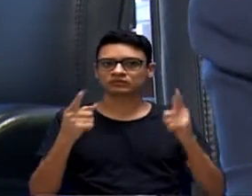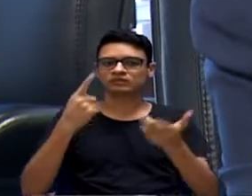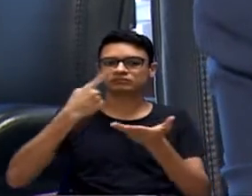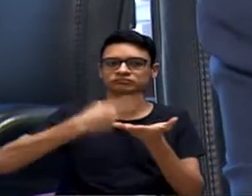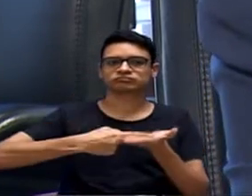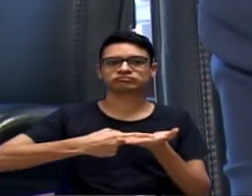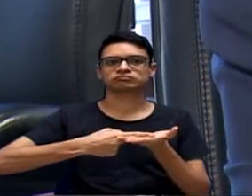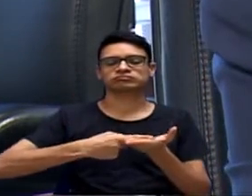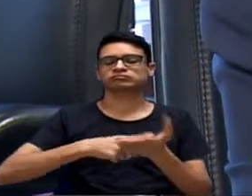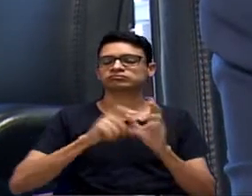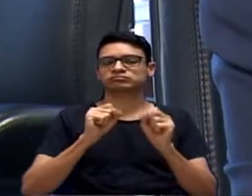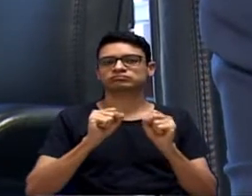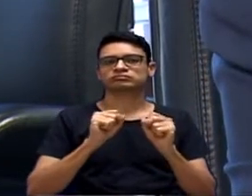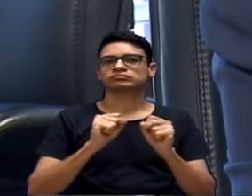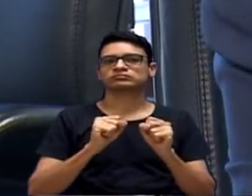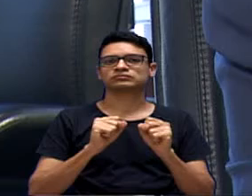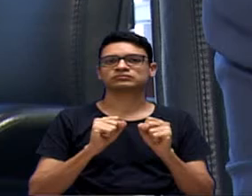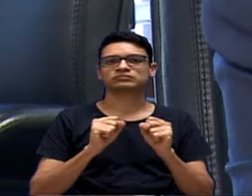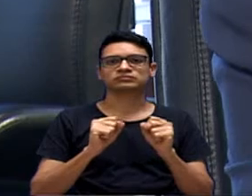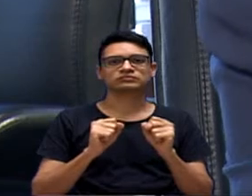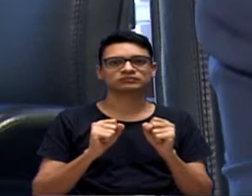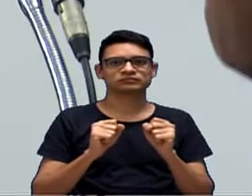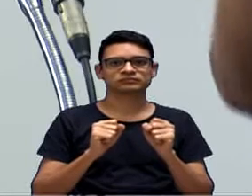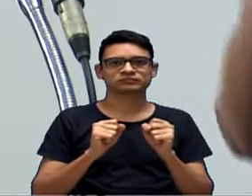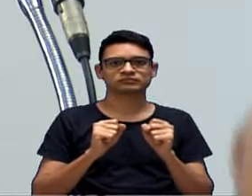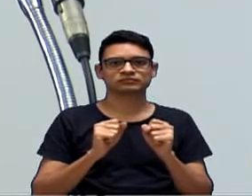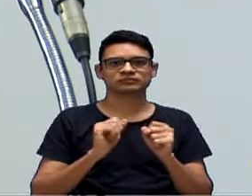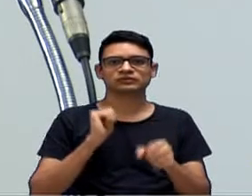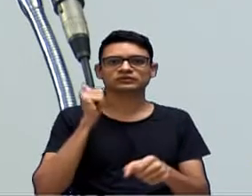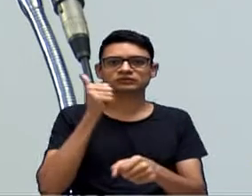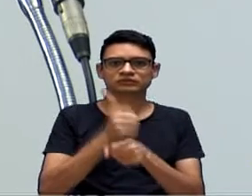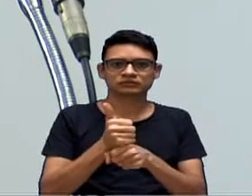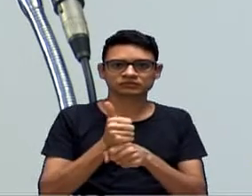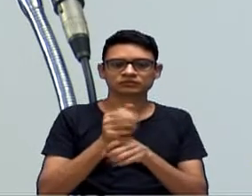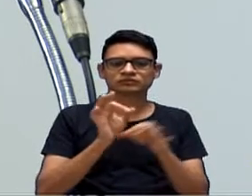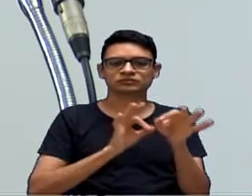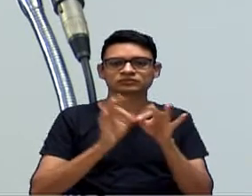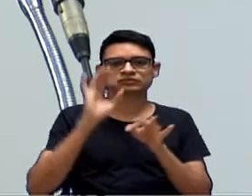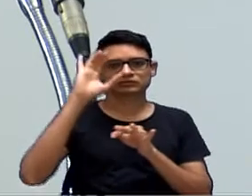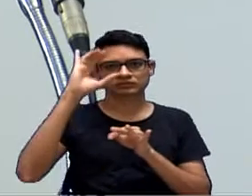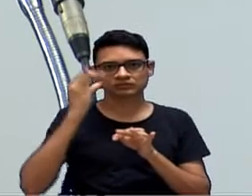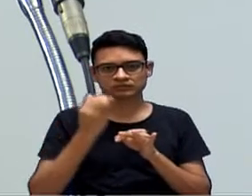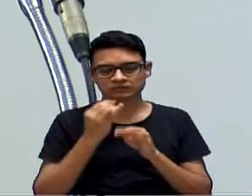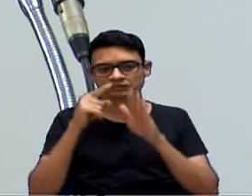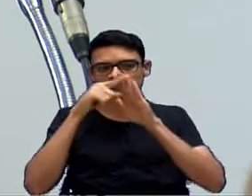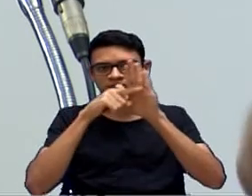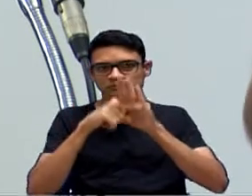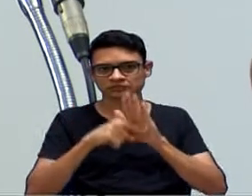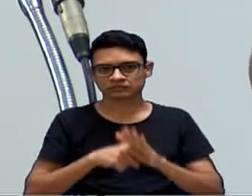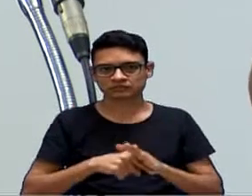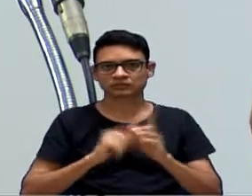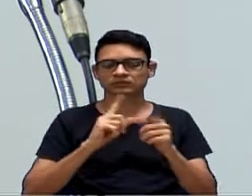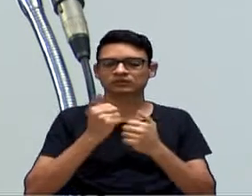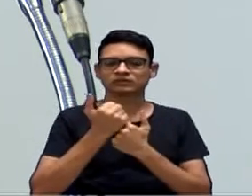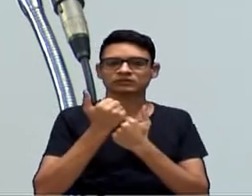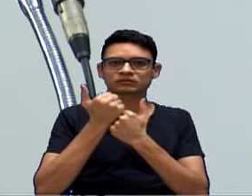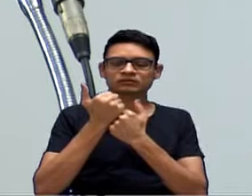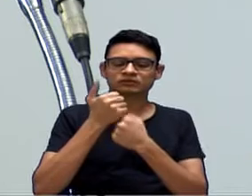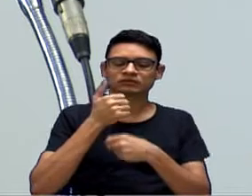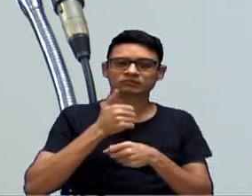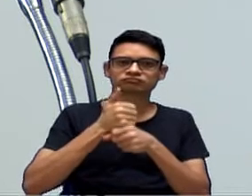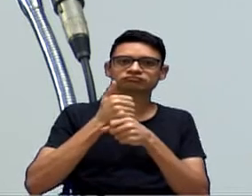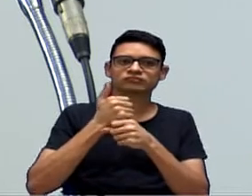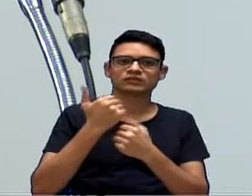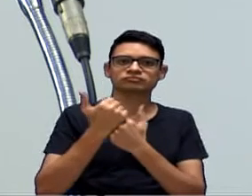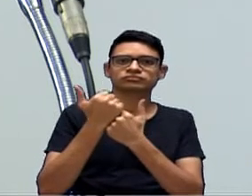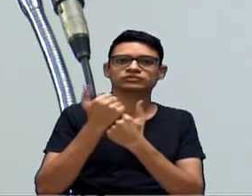E não somente o... Junto com o substitutivo da Iara, vamos analisar tudo e... Tem que voltar. Quero pedir o apoio também do líder do